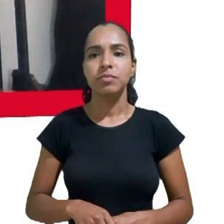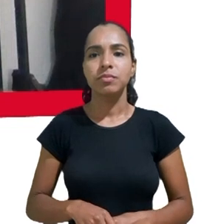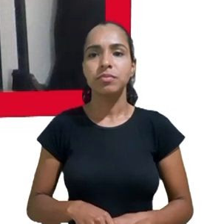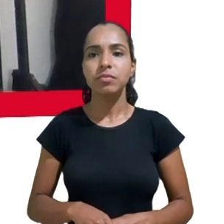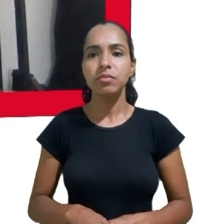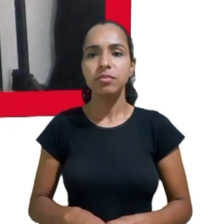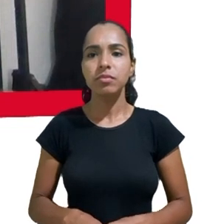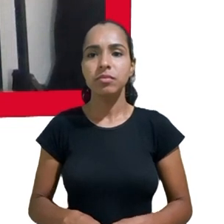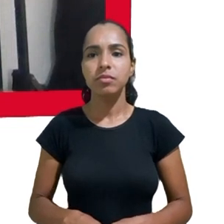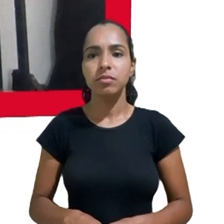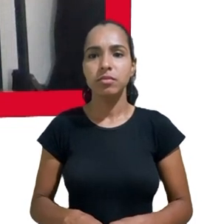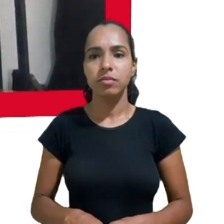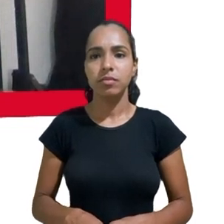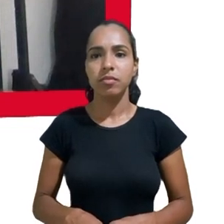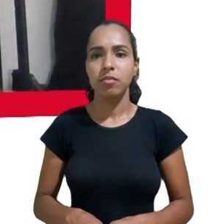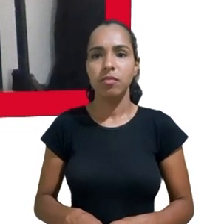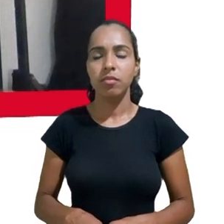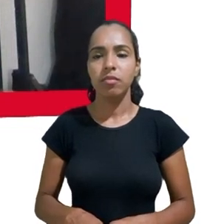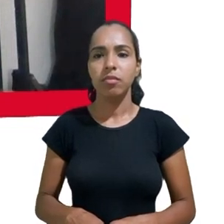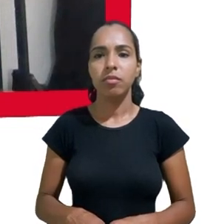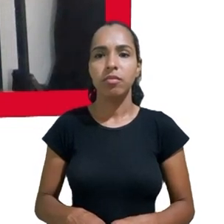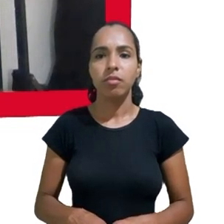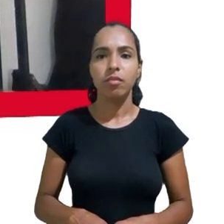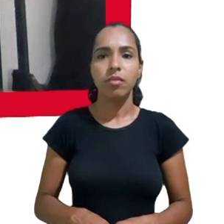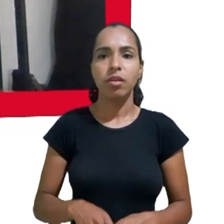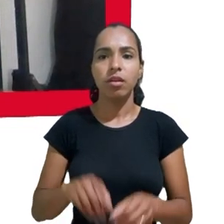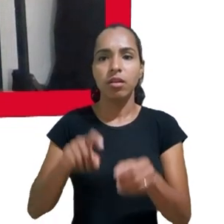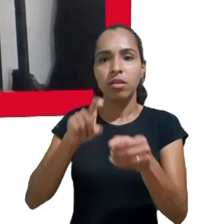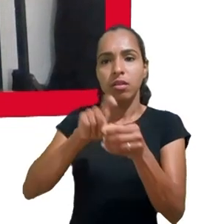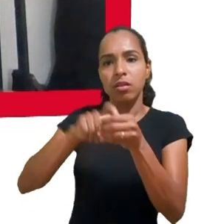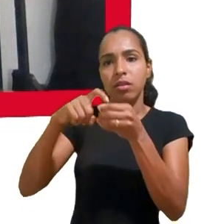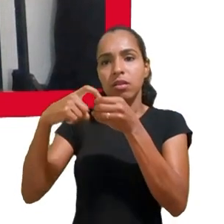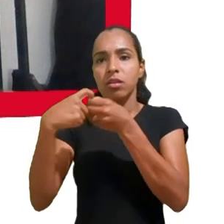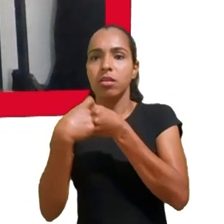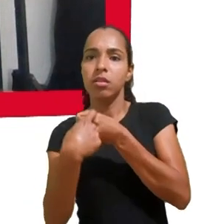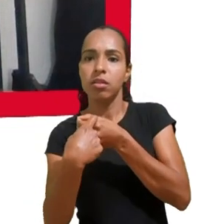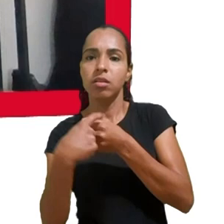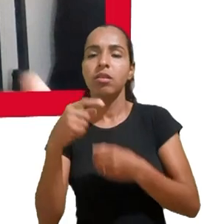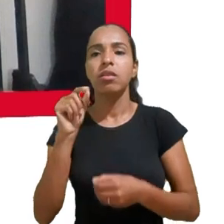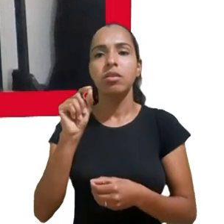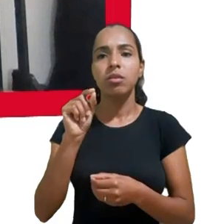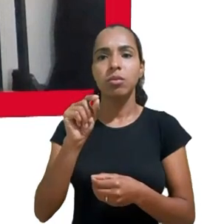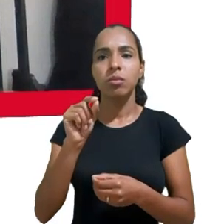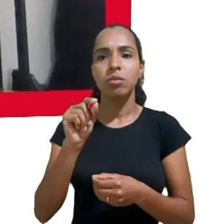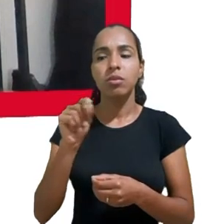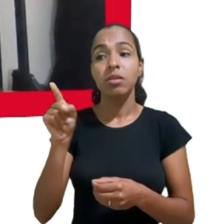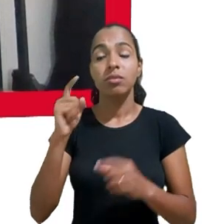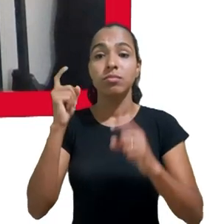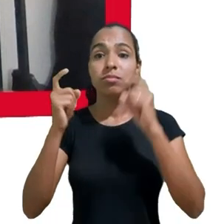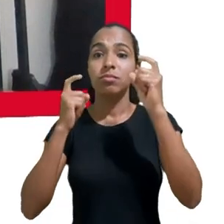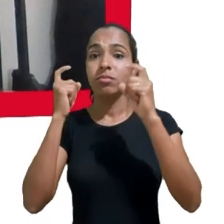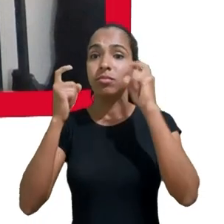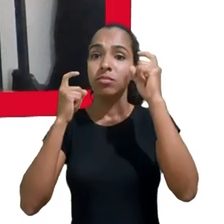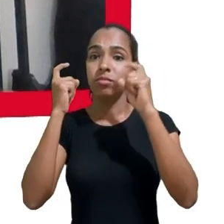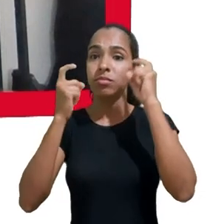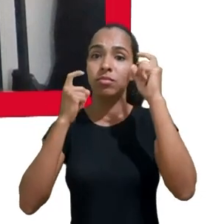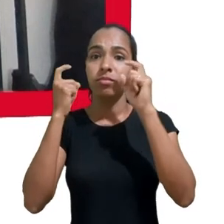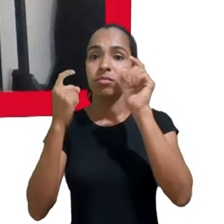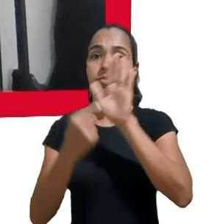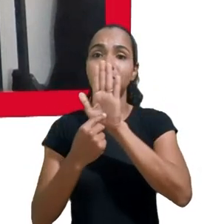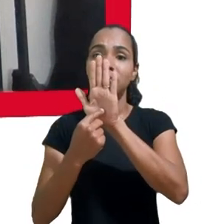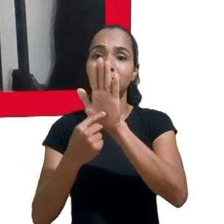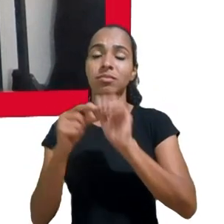da ONU, recentemente publicado, ele traz uma preocupação muito grande com os processos de perfilização